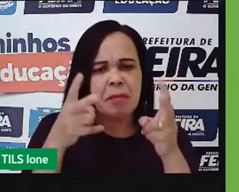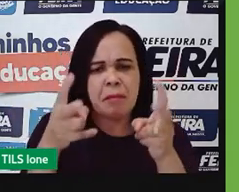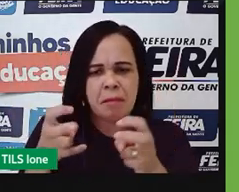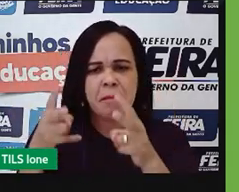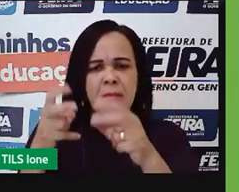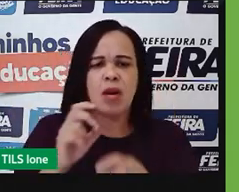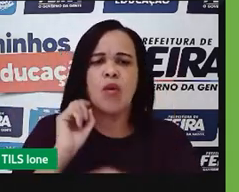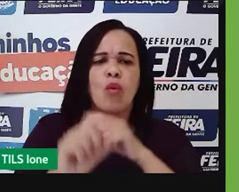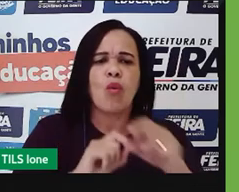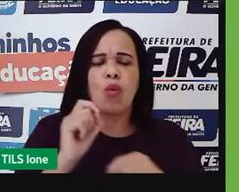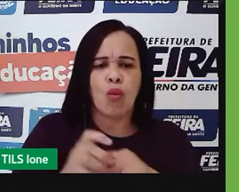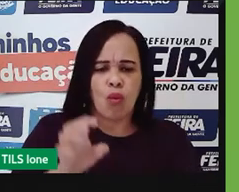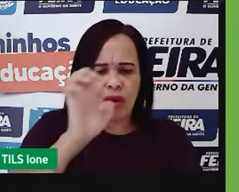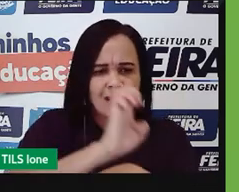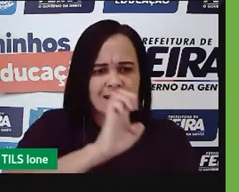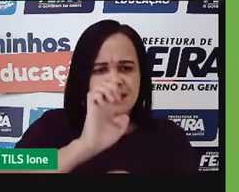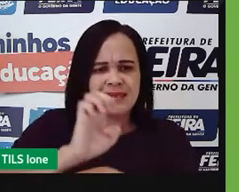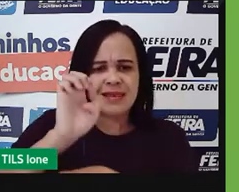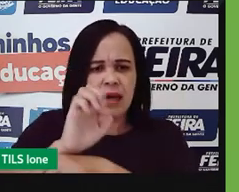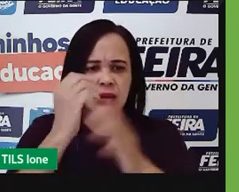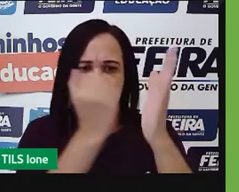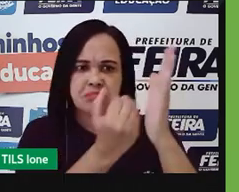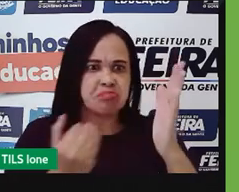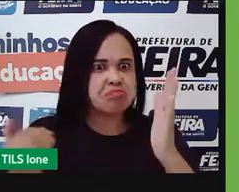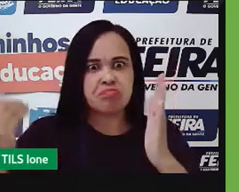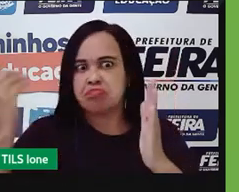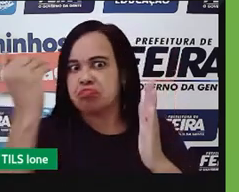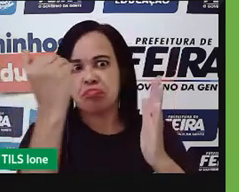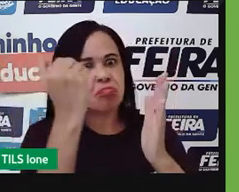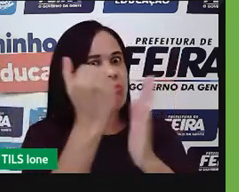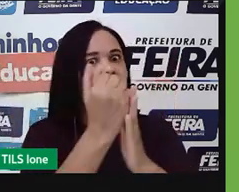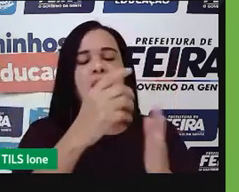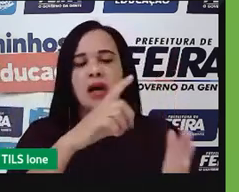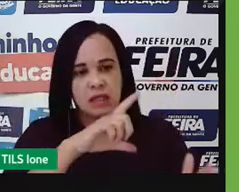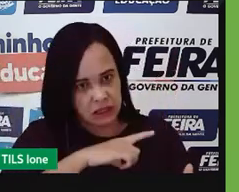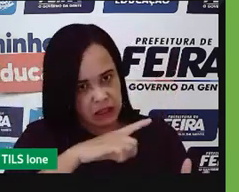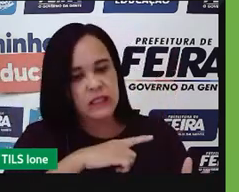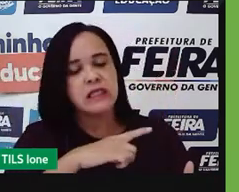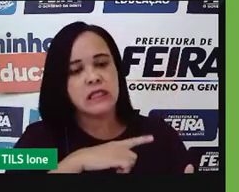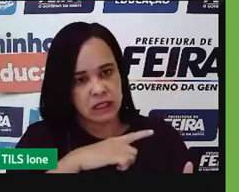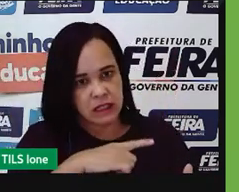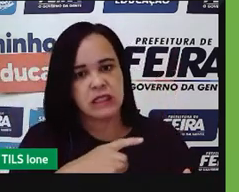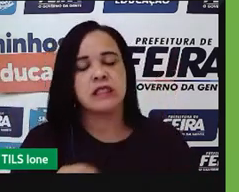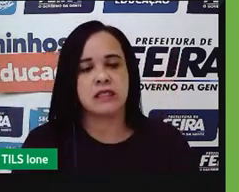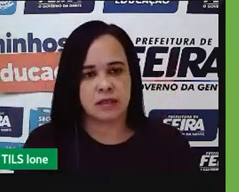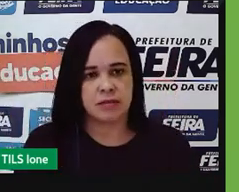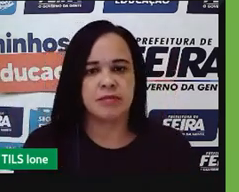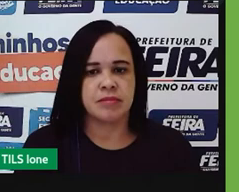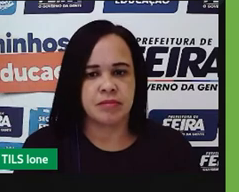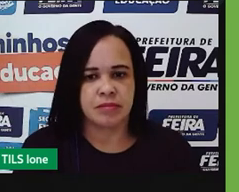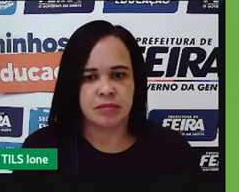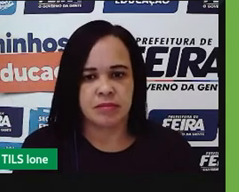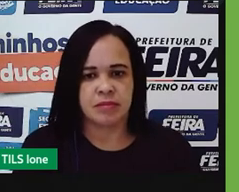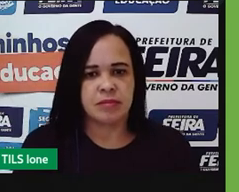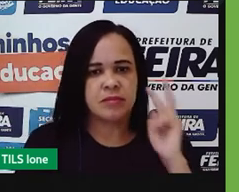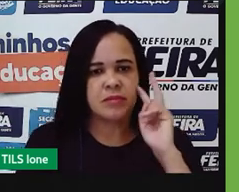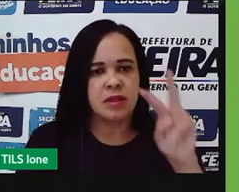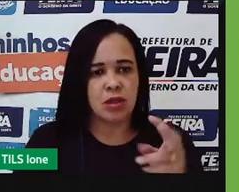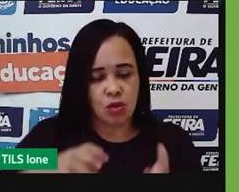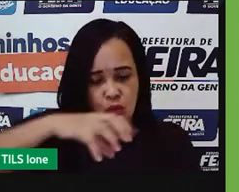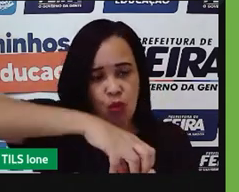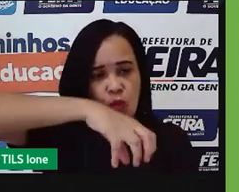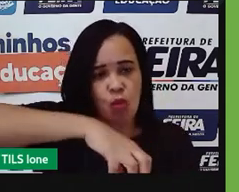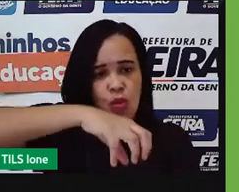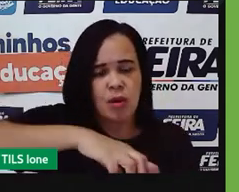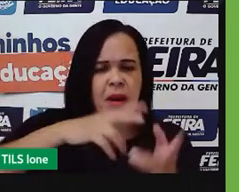são os estados de maior destaque, os outros todos aqui juntos só formam 8,1%, mas